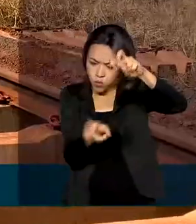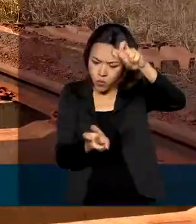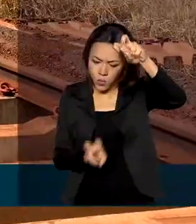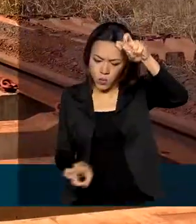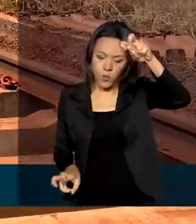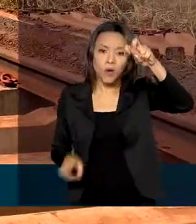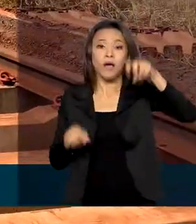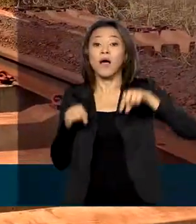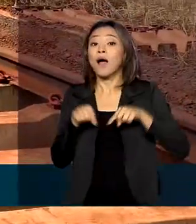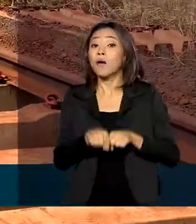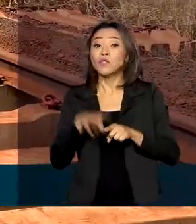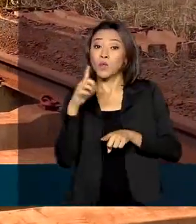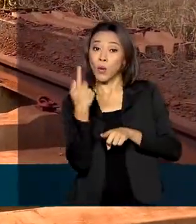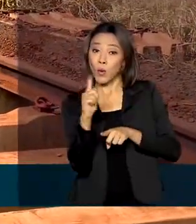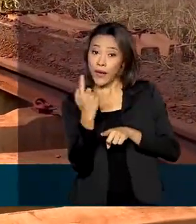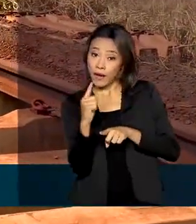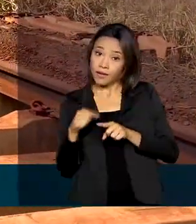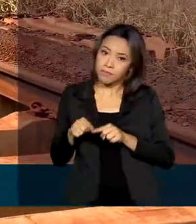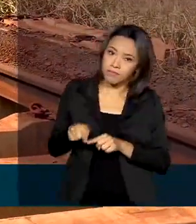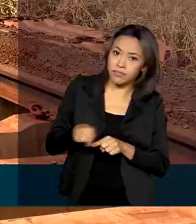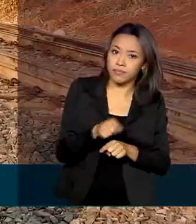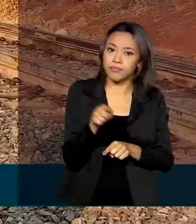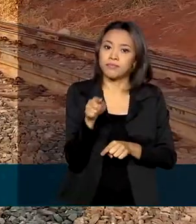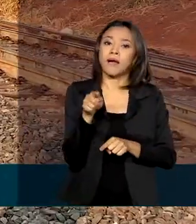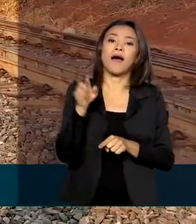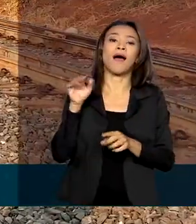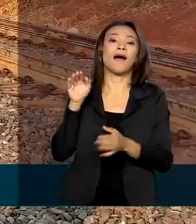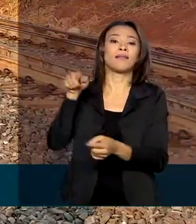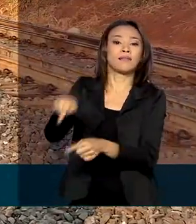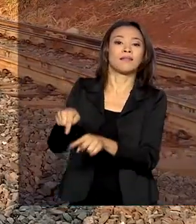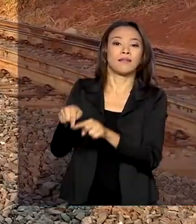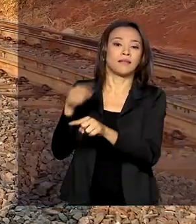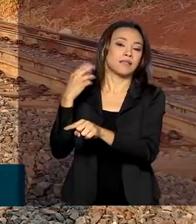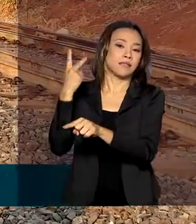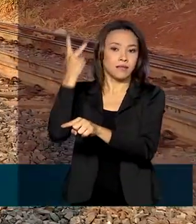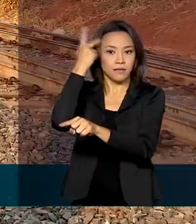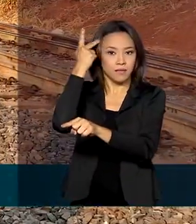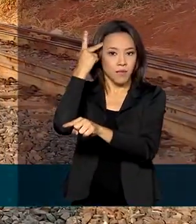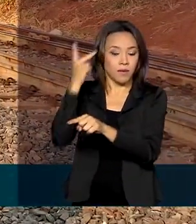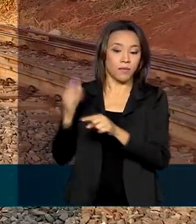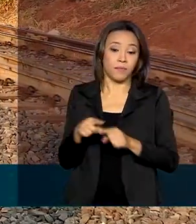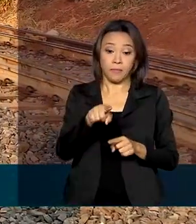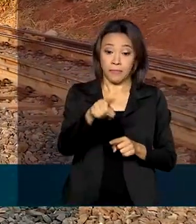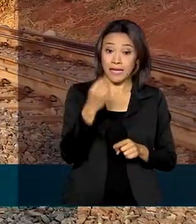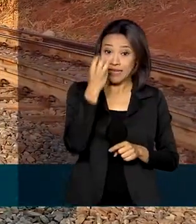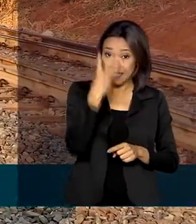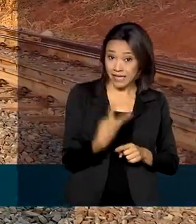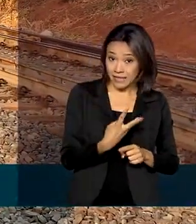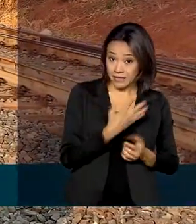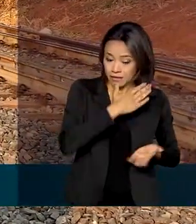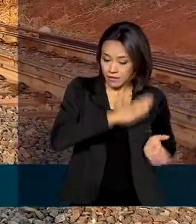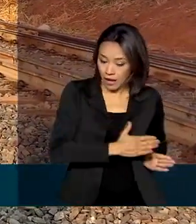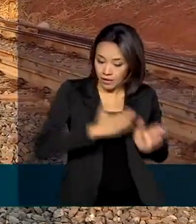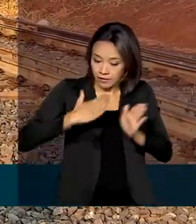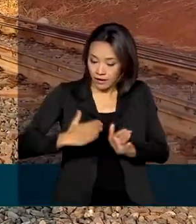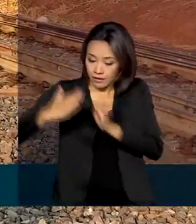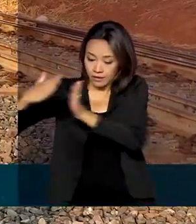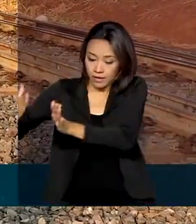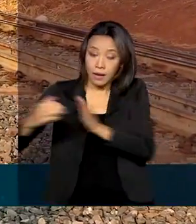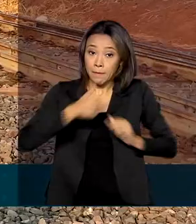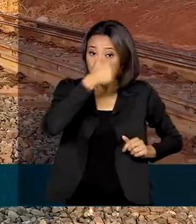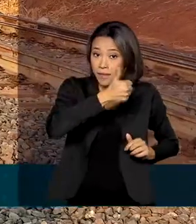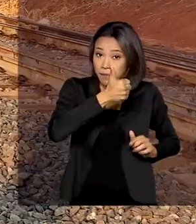Verde, Moias, até Estrela do Oeste, em São Paulo. A gente vai dividir as entregas em três etapas. A primeira etapa, já